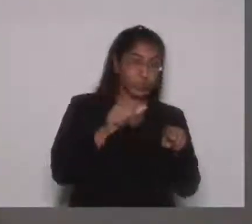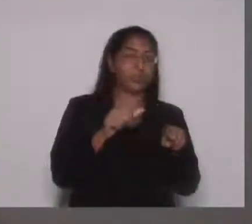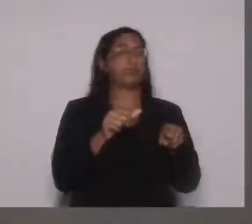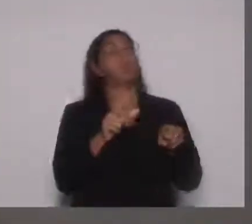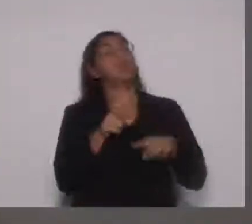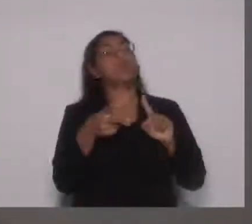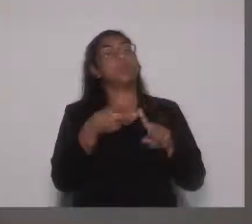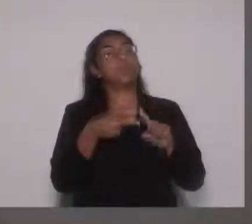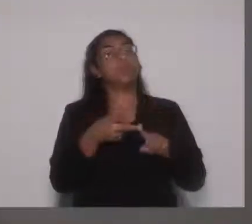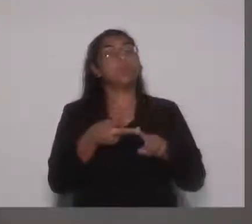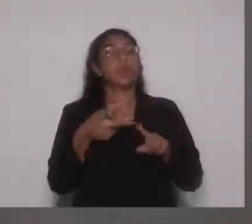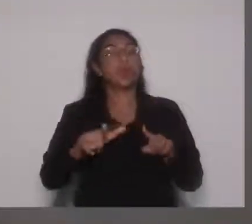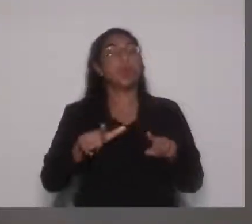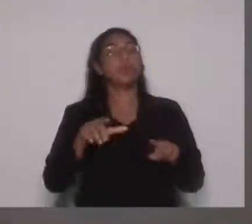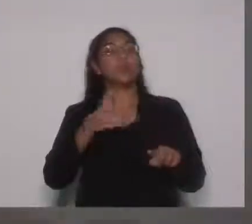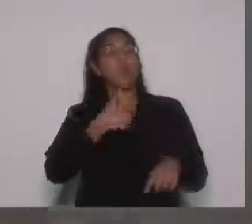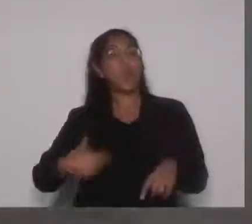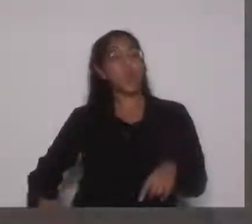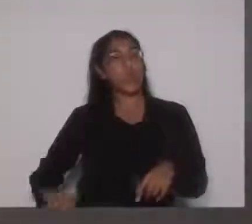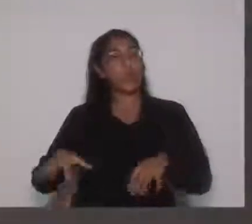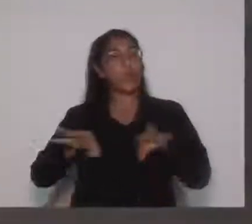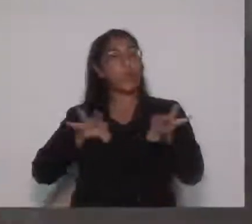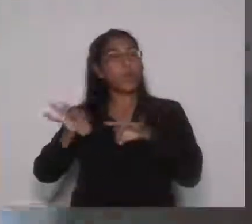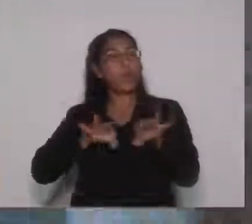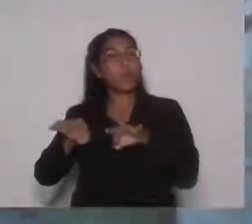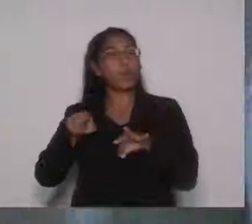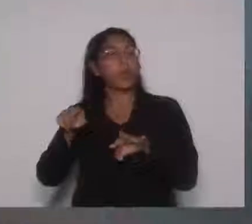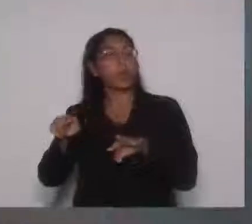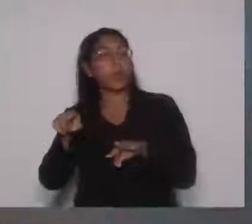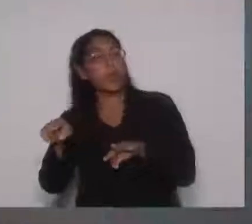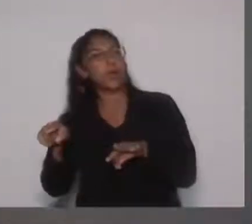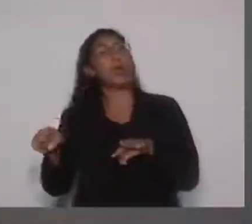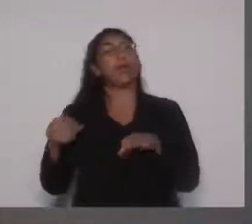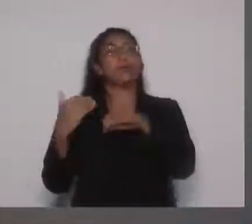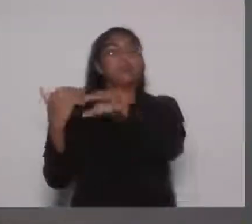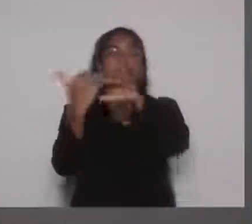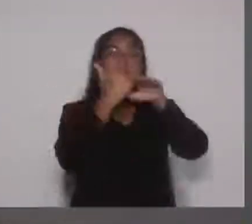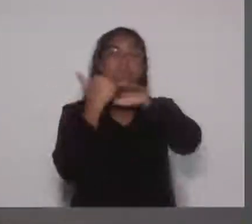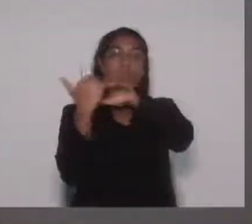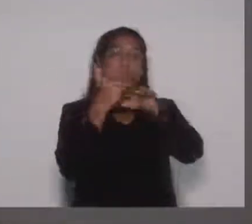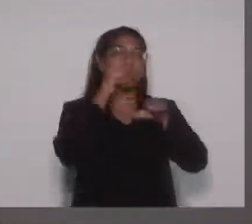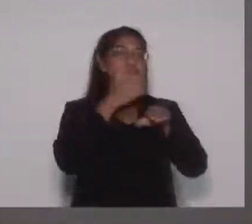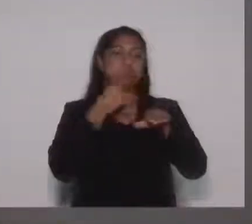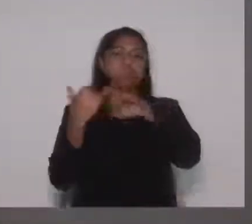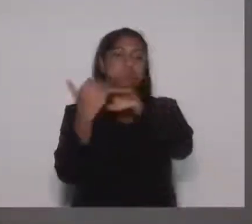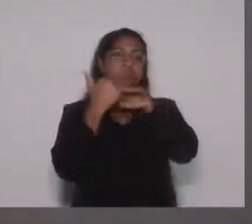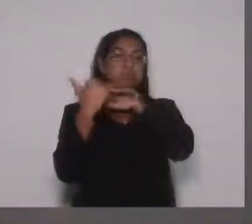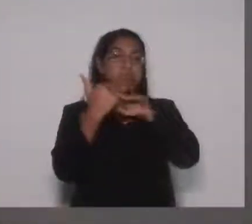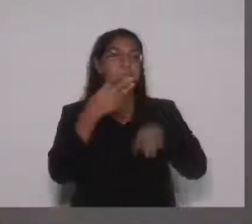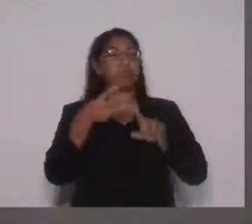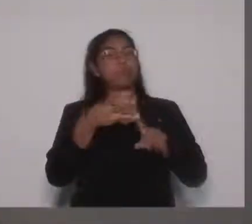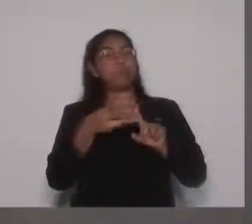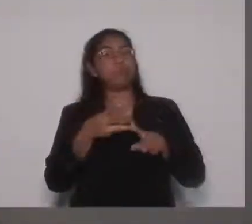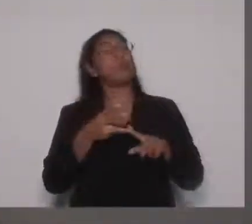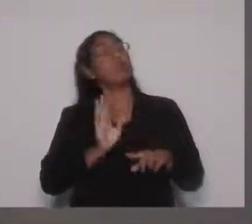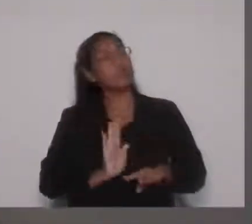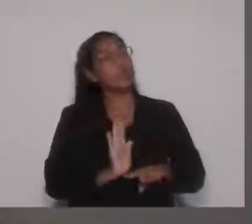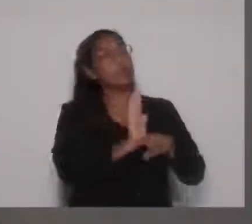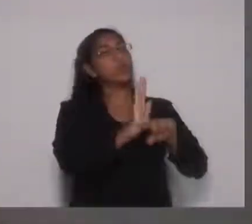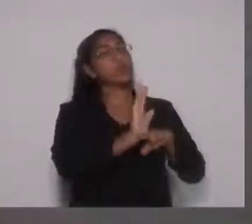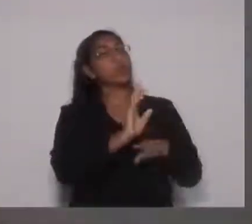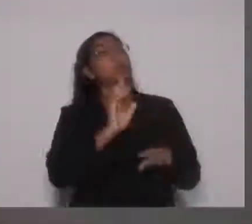execução de programas dos governos municipal e estadual, que visem a igualdade de gênero, auxiliar na implementação de políticas